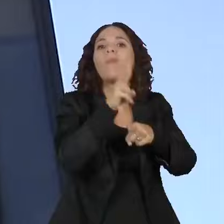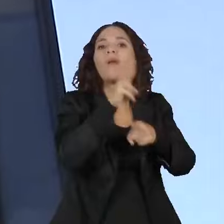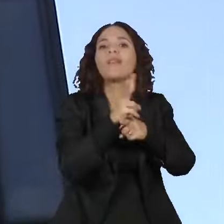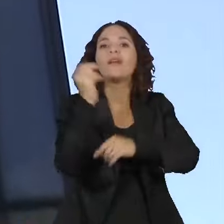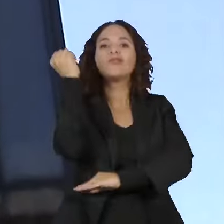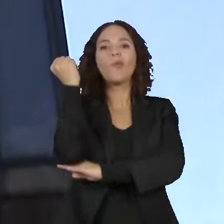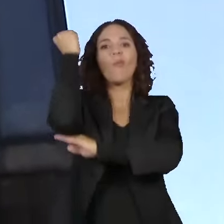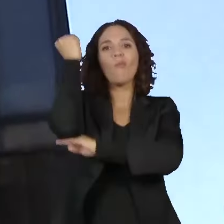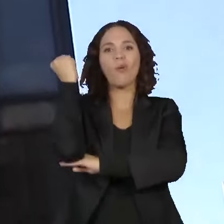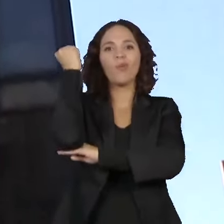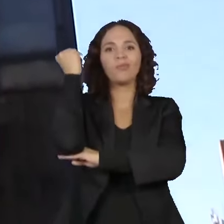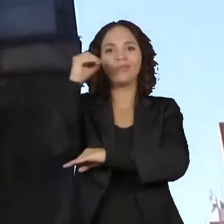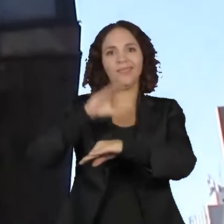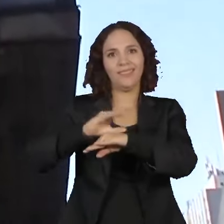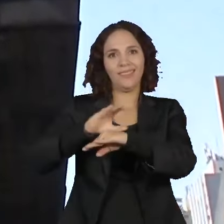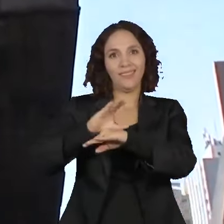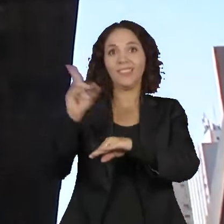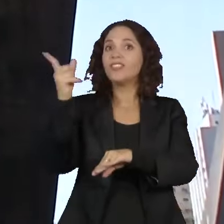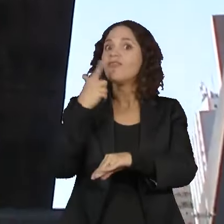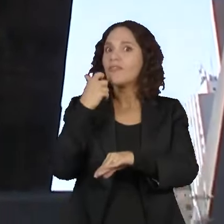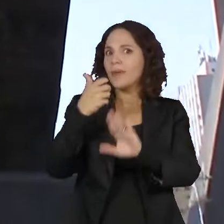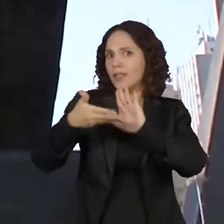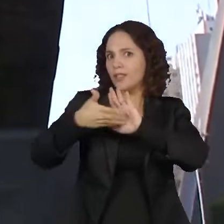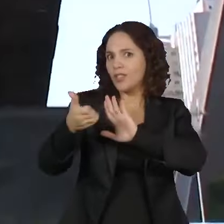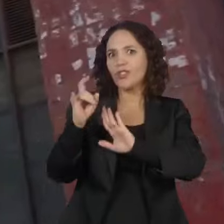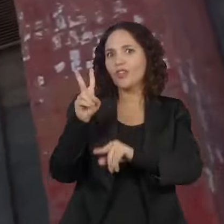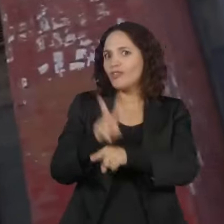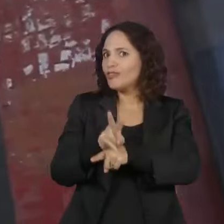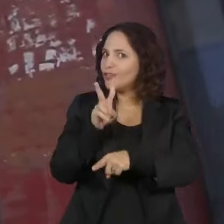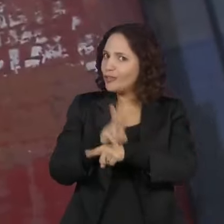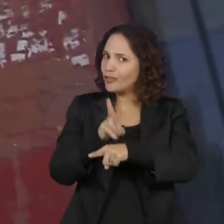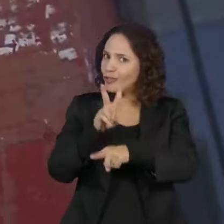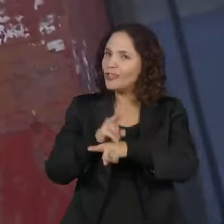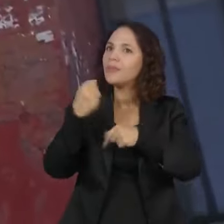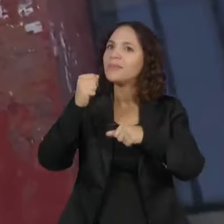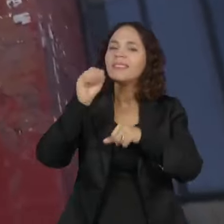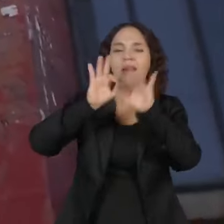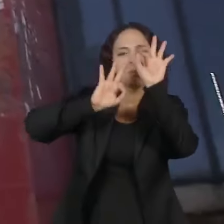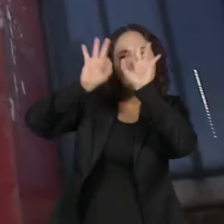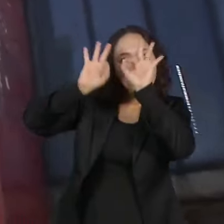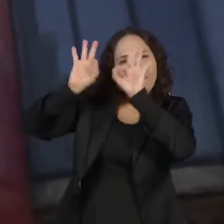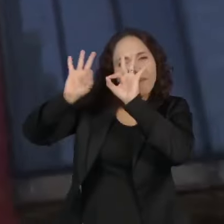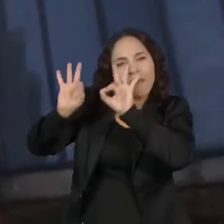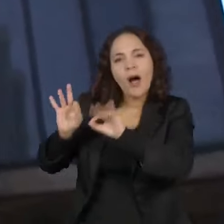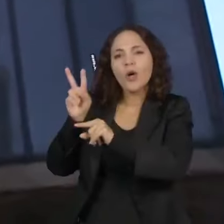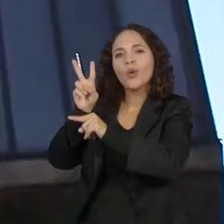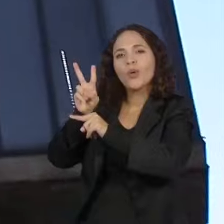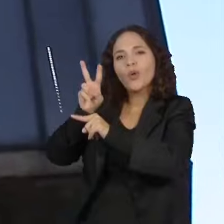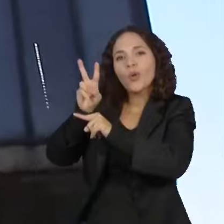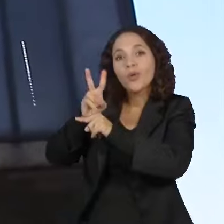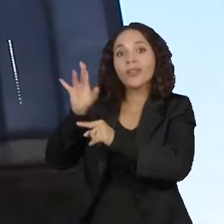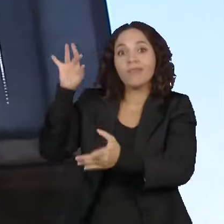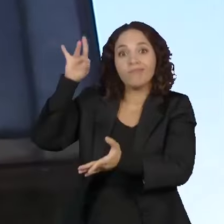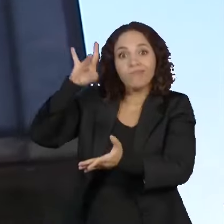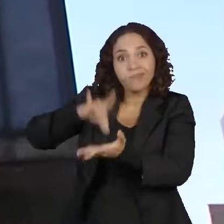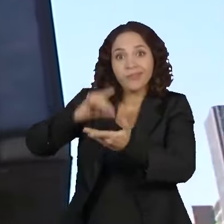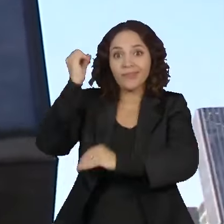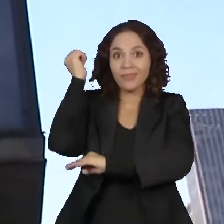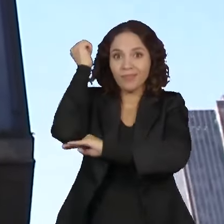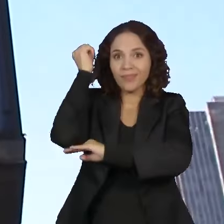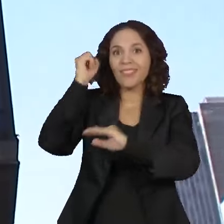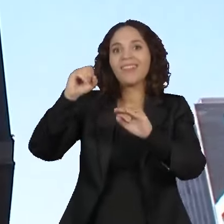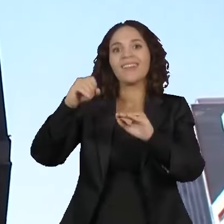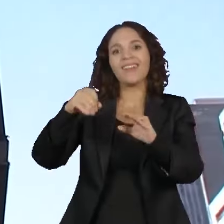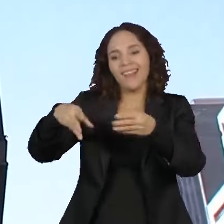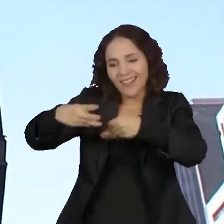a gente tirou o vermelho só porque a gente precisa chegar no concreto original para daí tratar